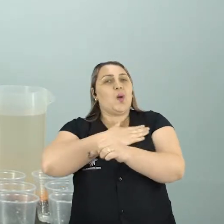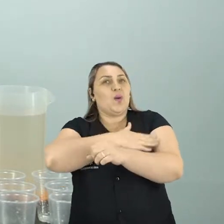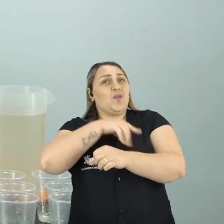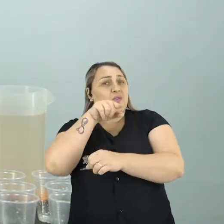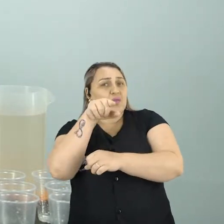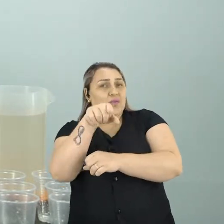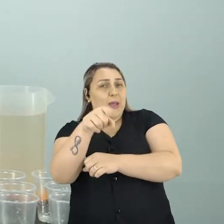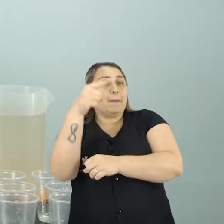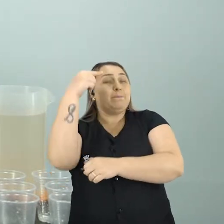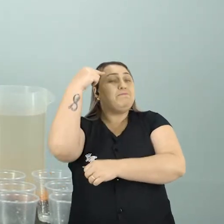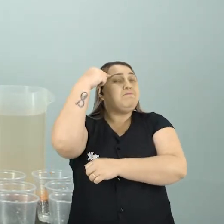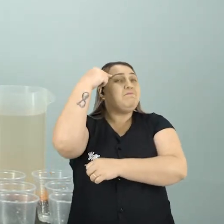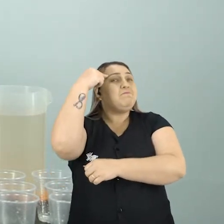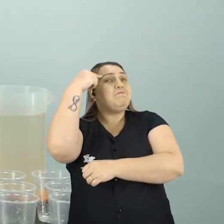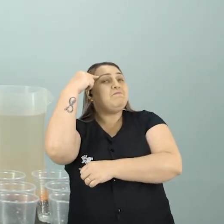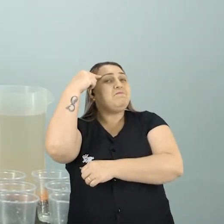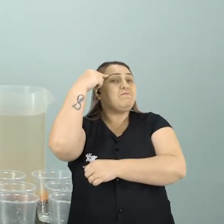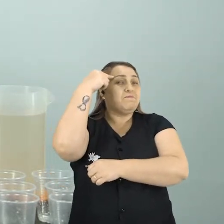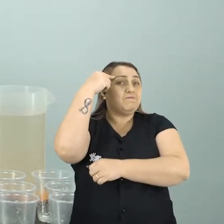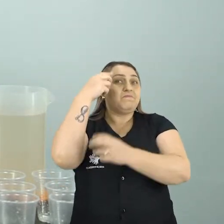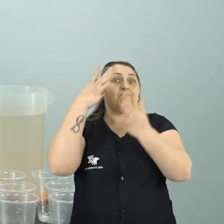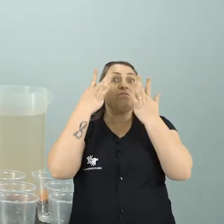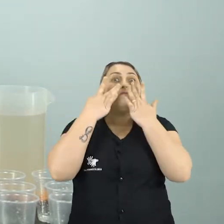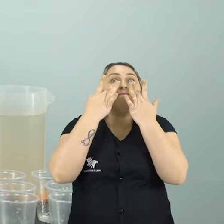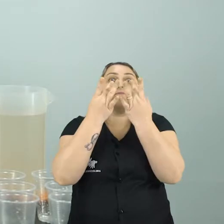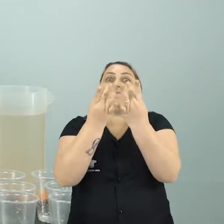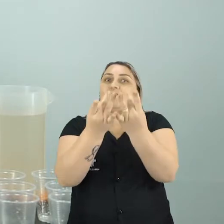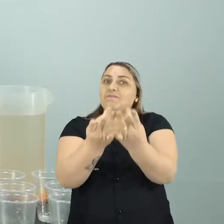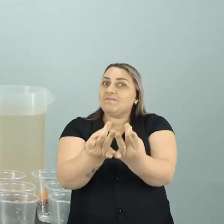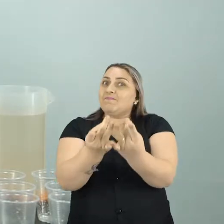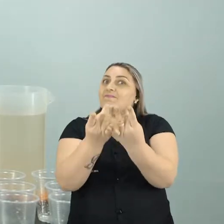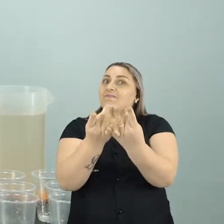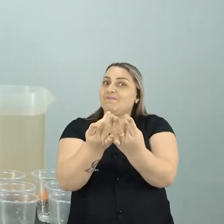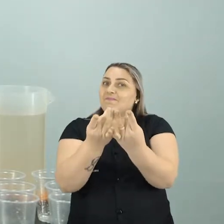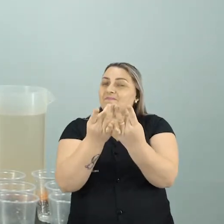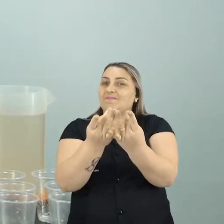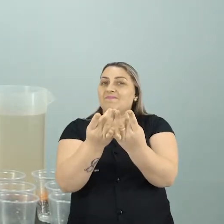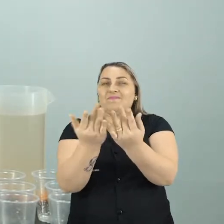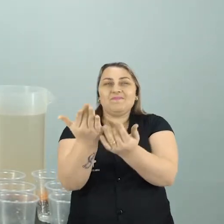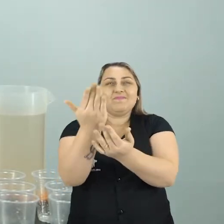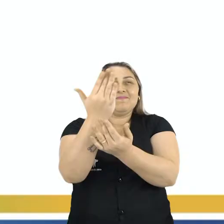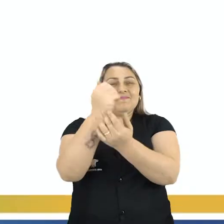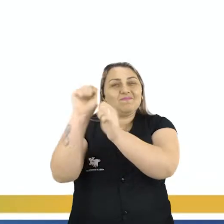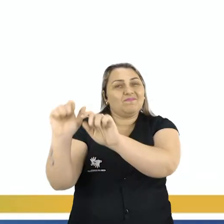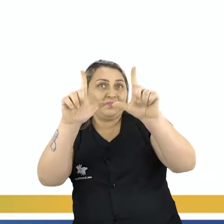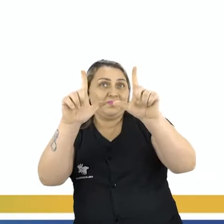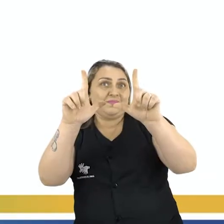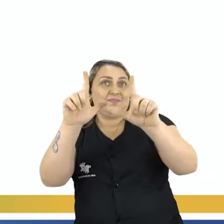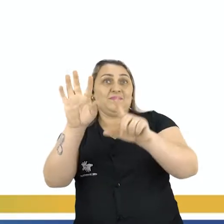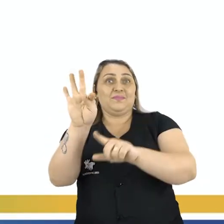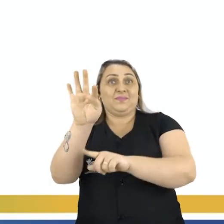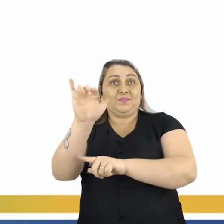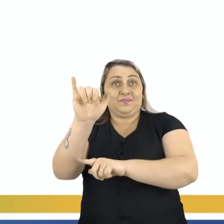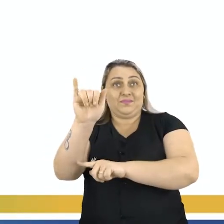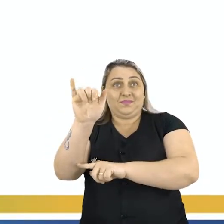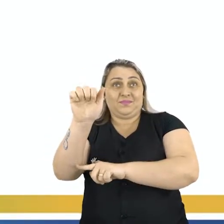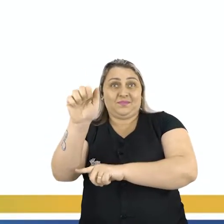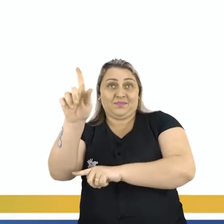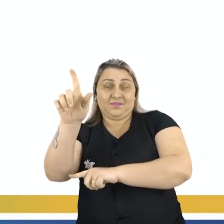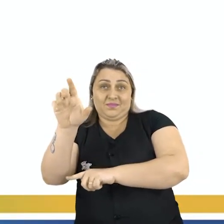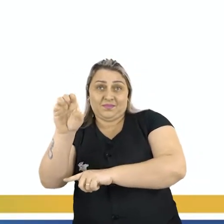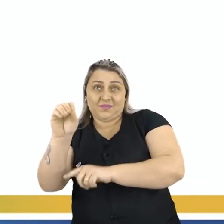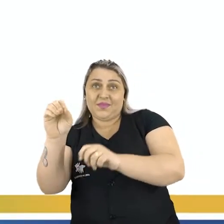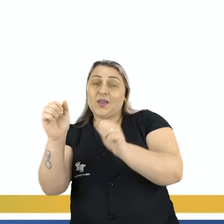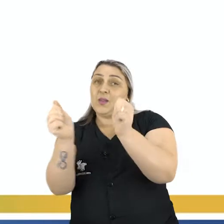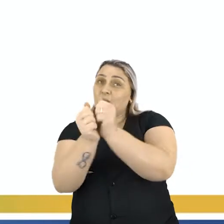gostaria que você pensasse e prestasse bastante atenção Vem comigo aqui na tela Tiago e